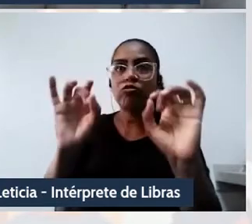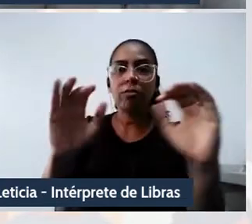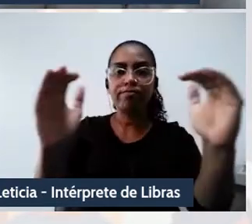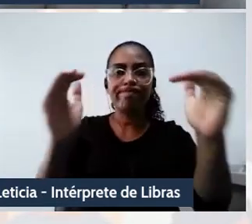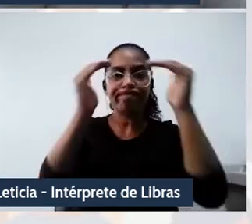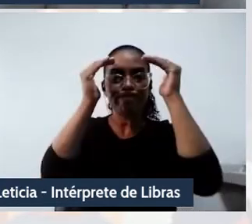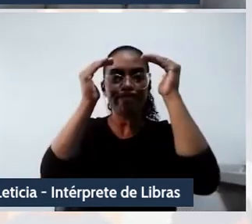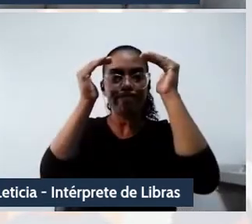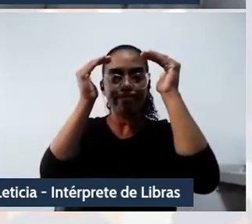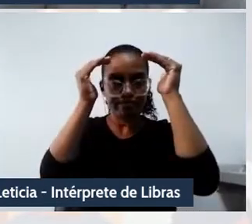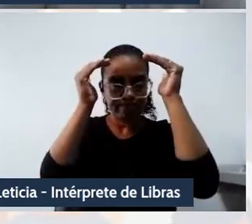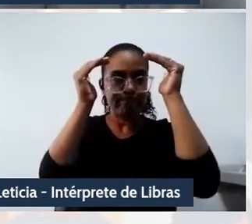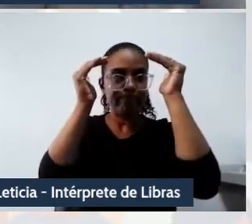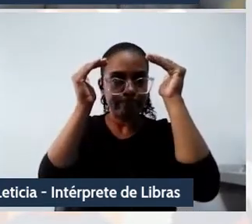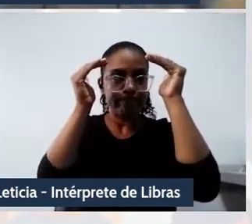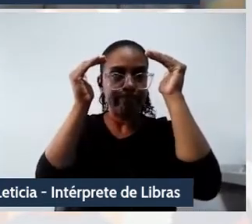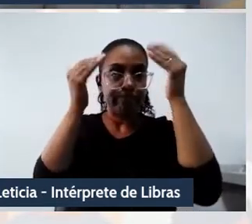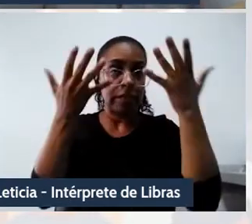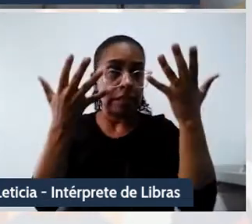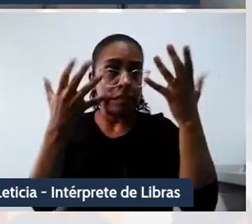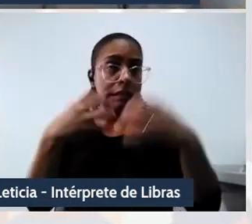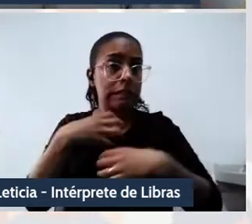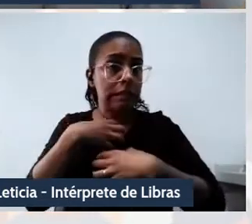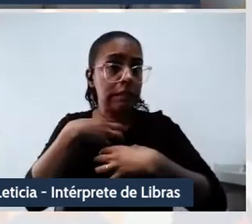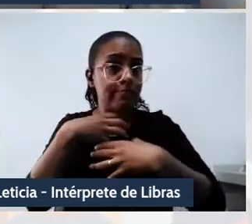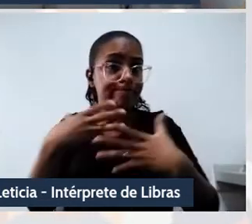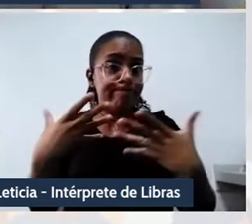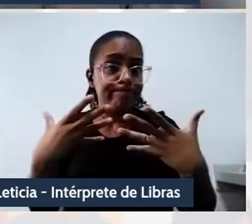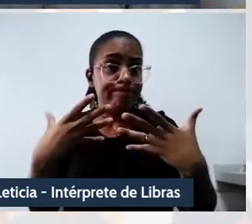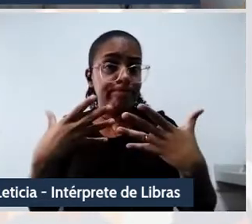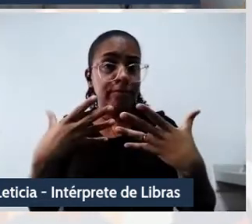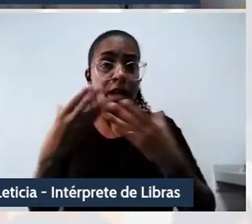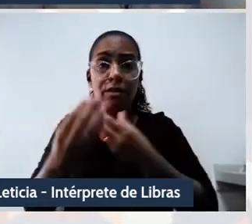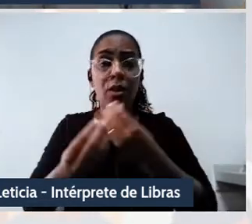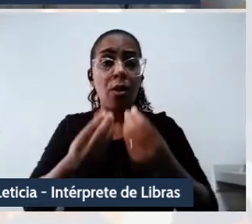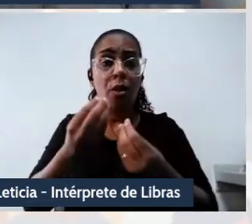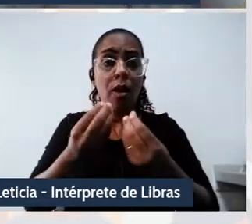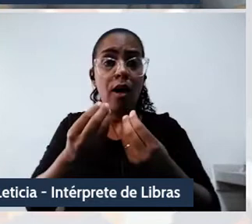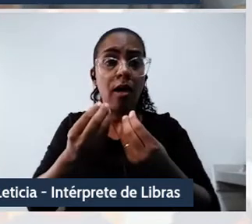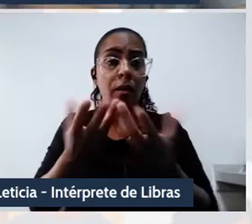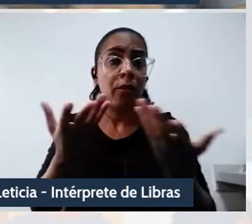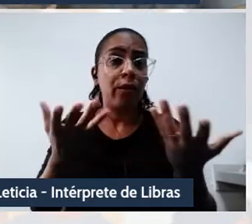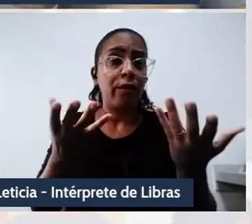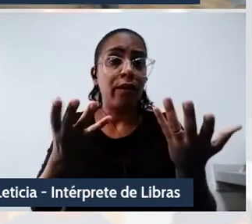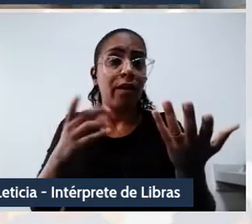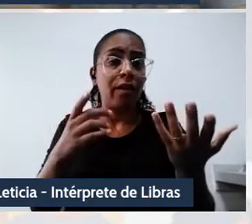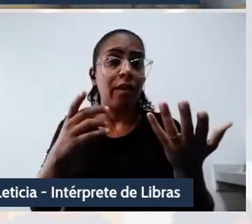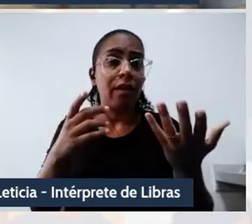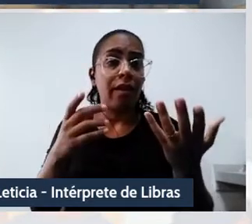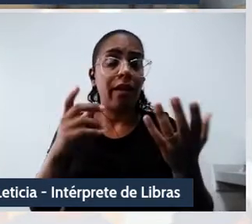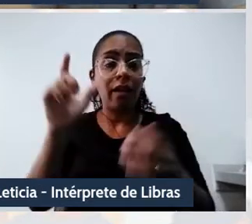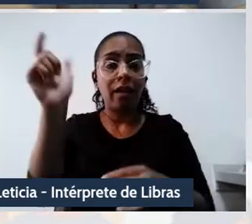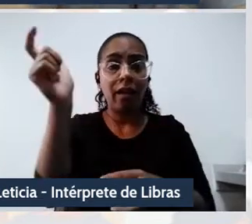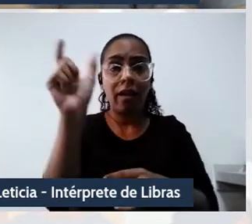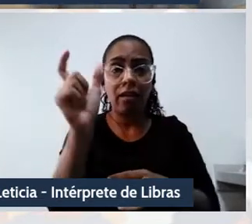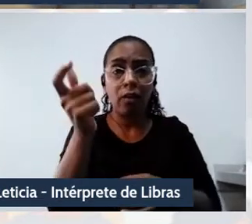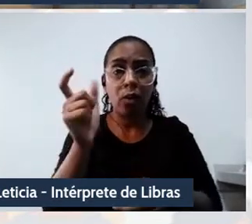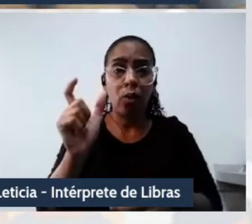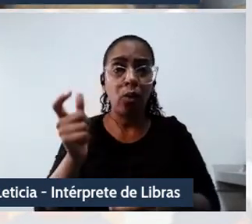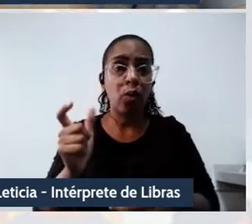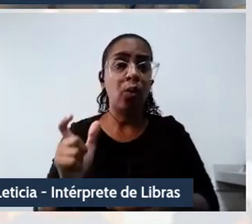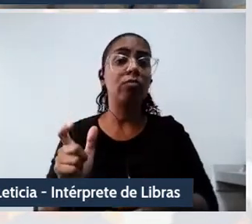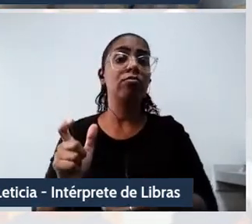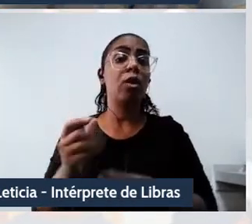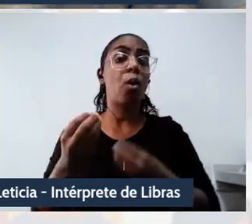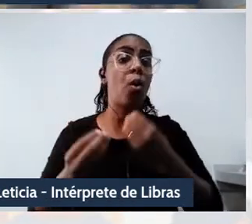se esse é o tipo de comportamento aguardado, então não é difícil compreender, assim, que os algoritmos preditivos